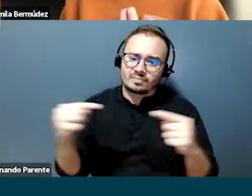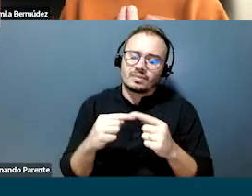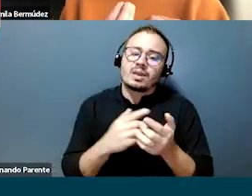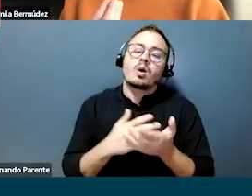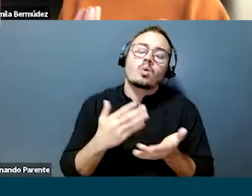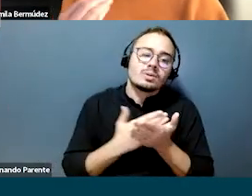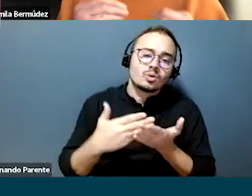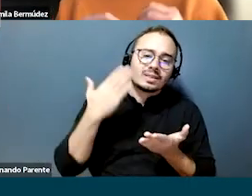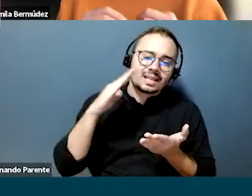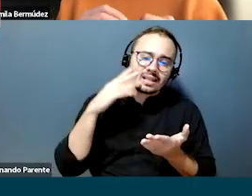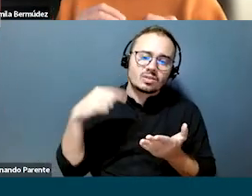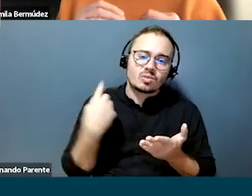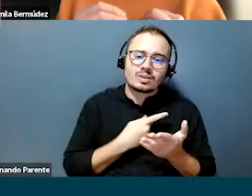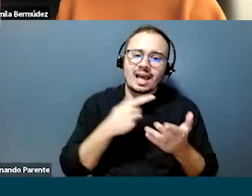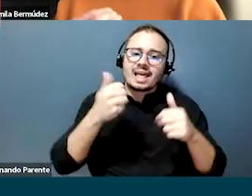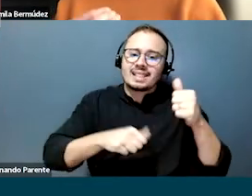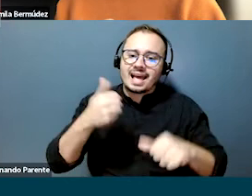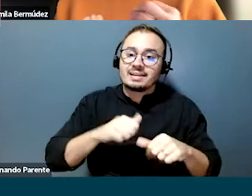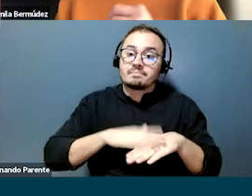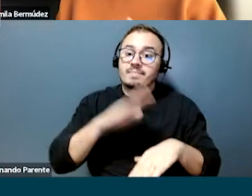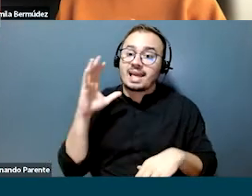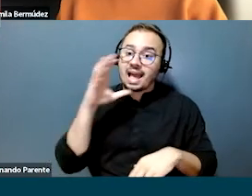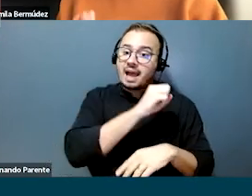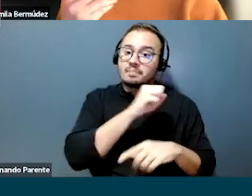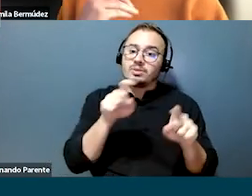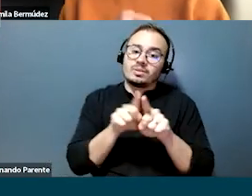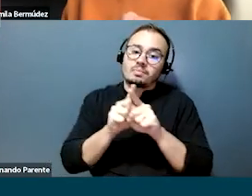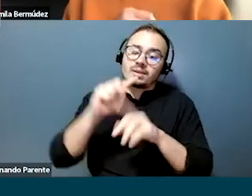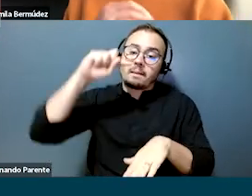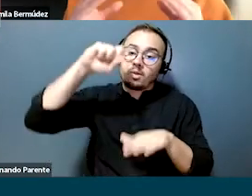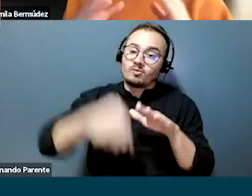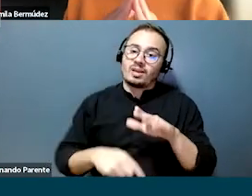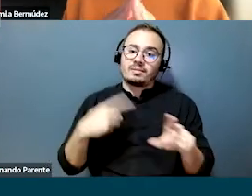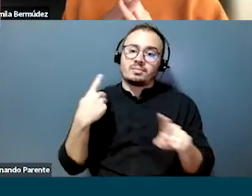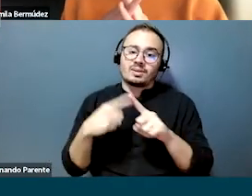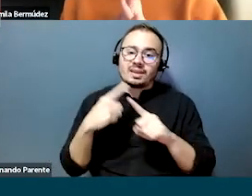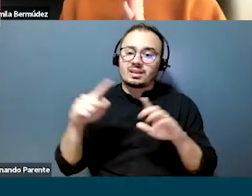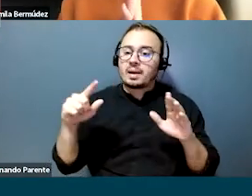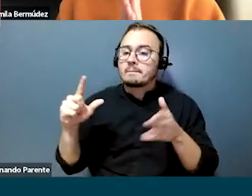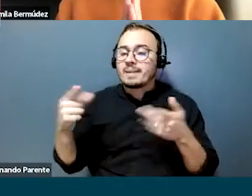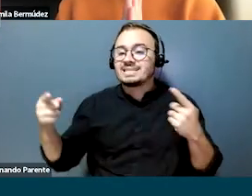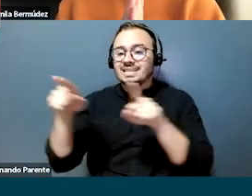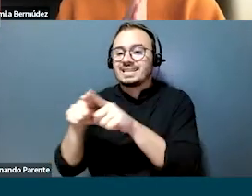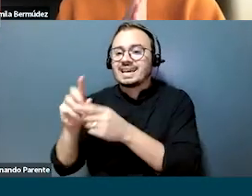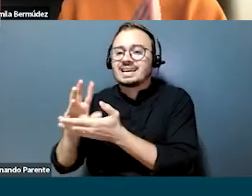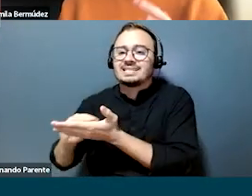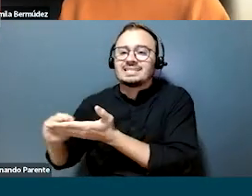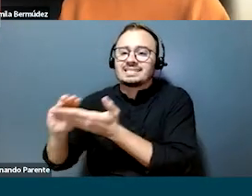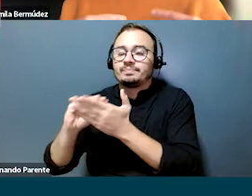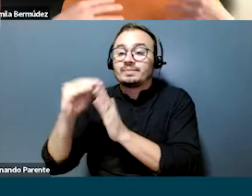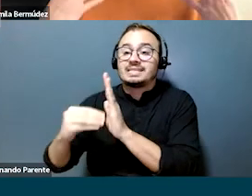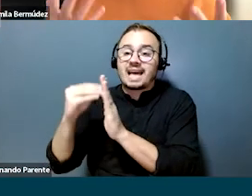correlações fez com que a gente tivesse análises mais rápidas e aprofundadas, justamente por essa parceria de design data.